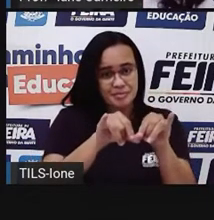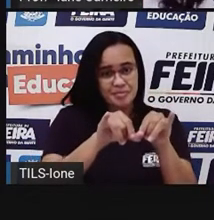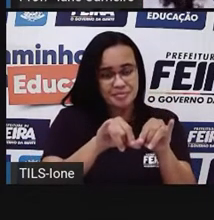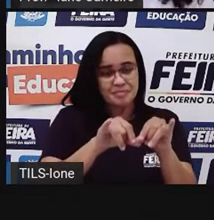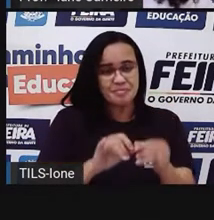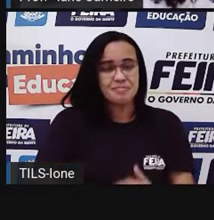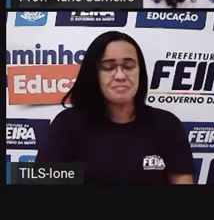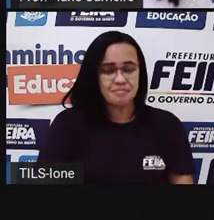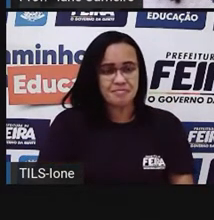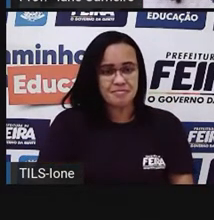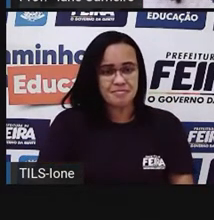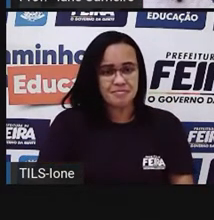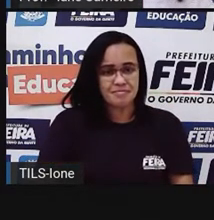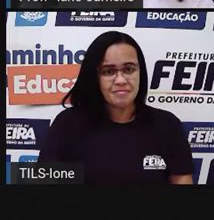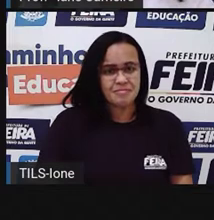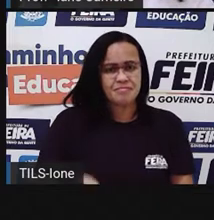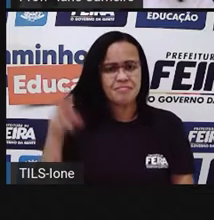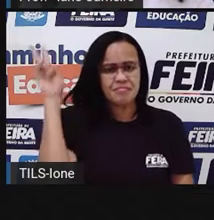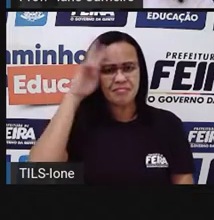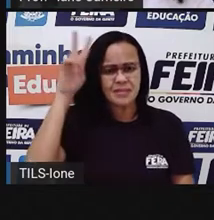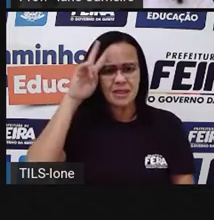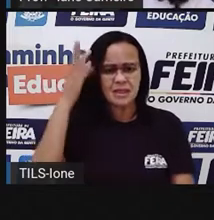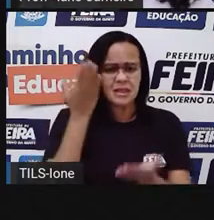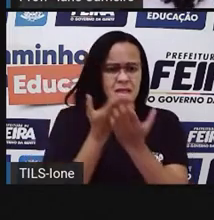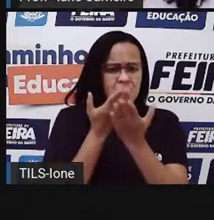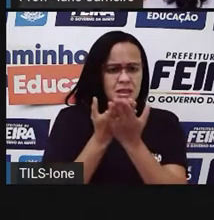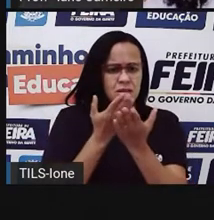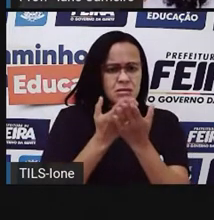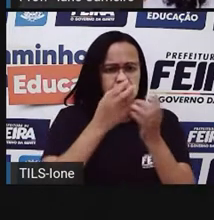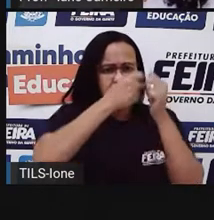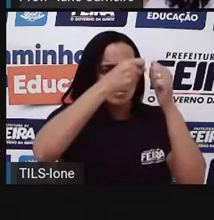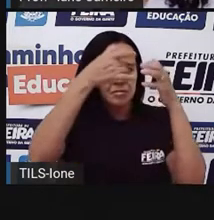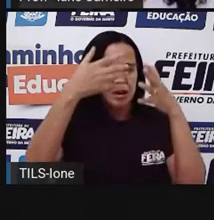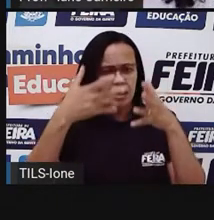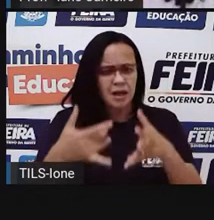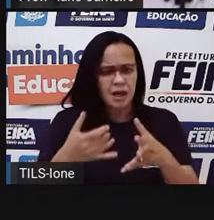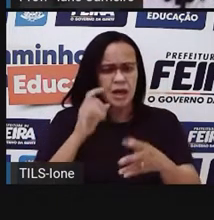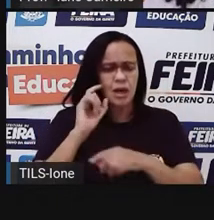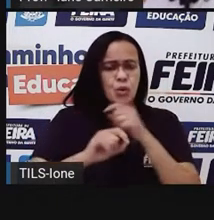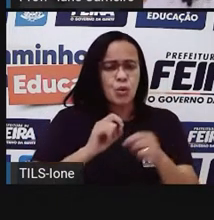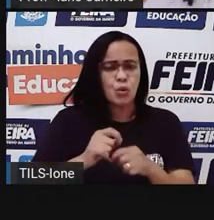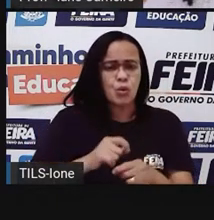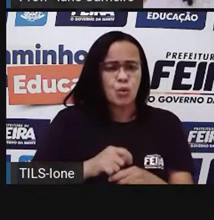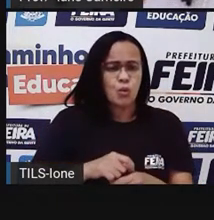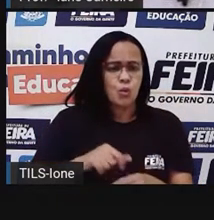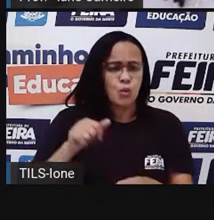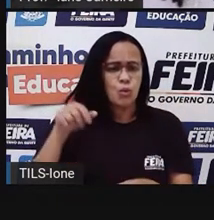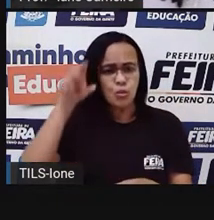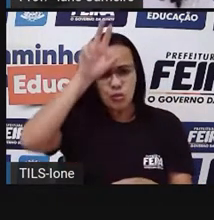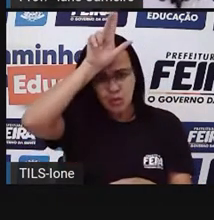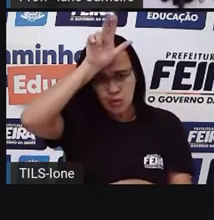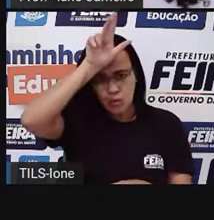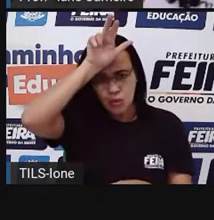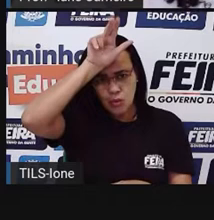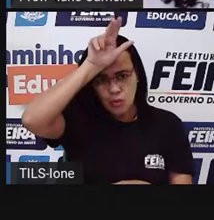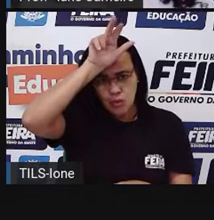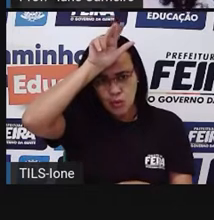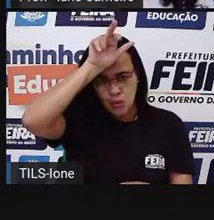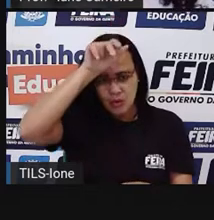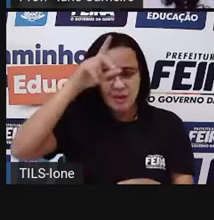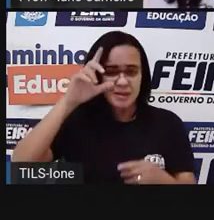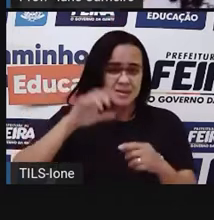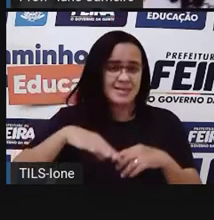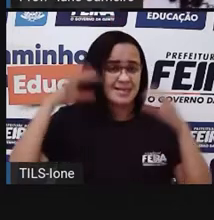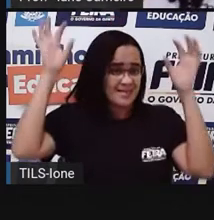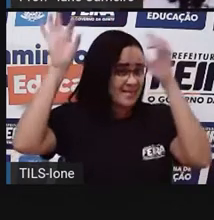aula em que nós falamos sobre a dona baratinha, né? Que ela tinha um laço de fita e dinheiro na